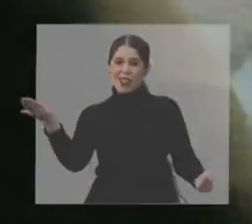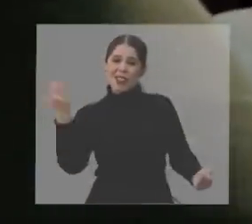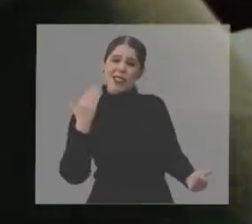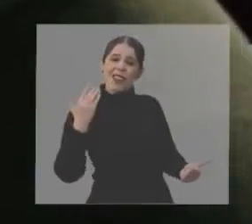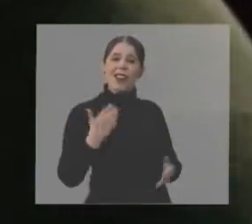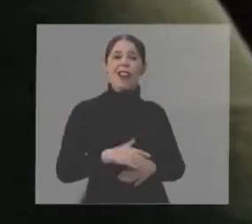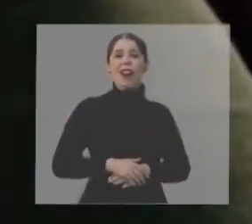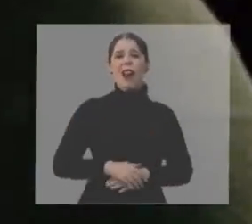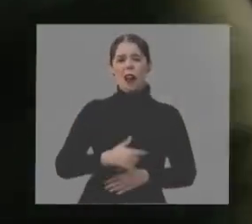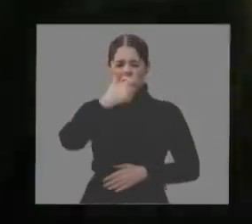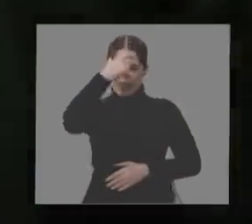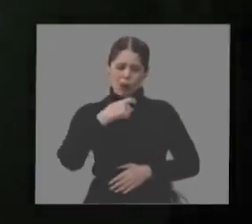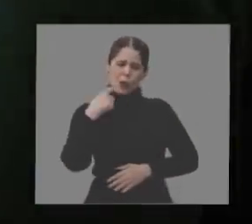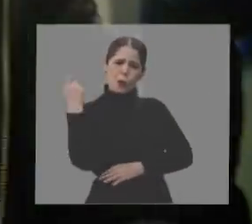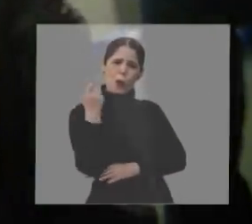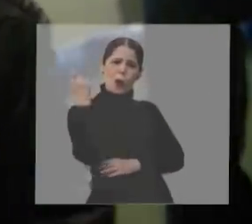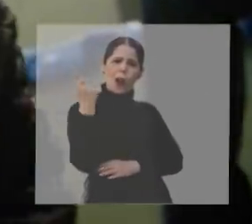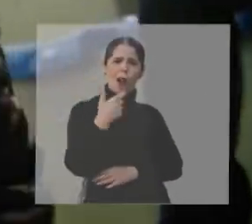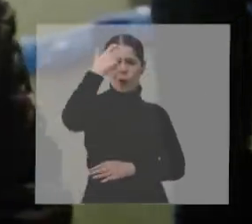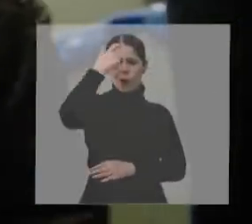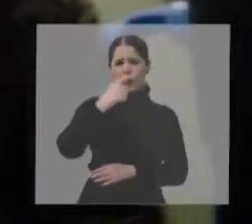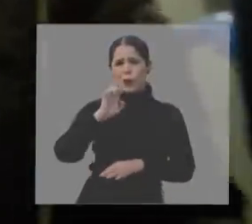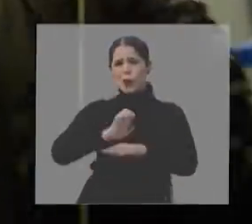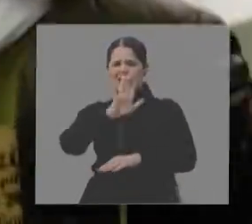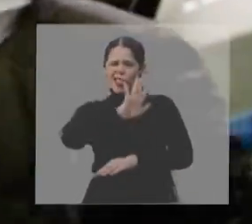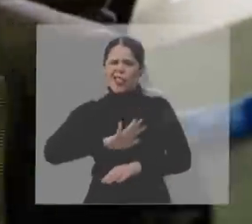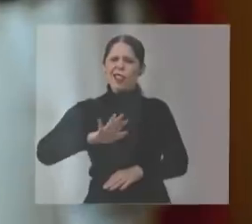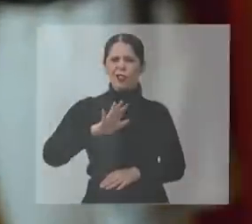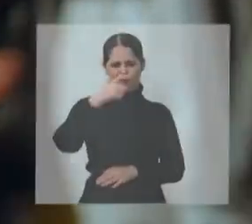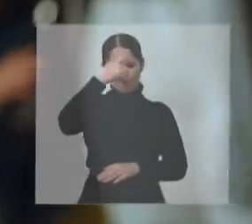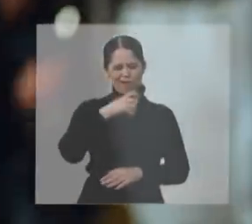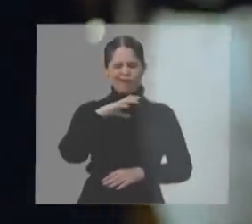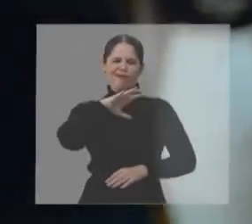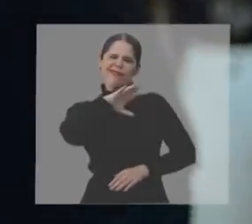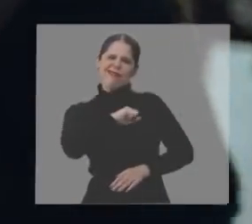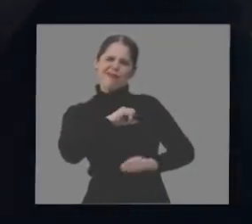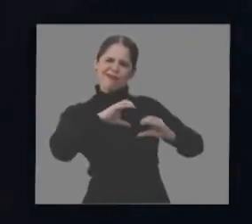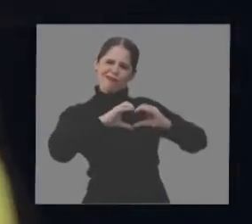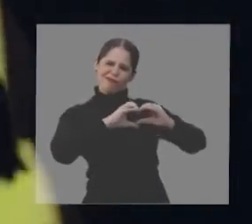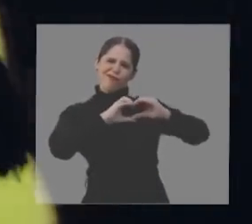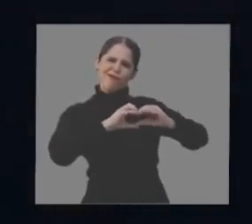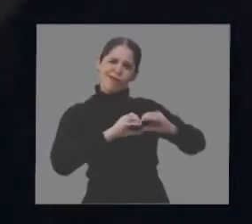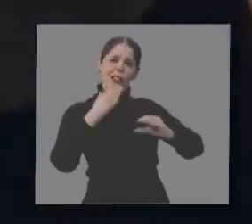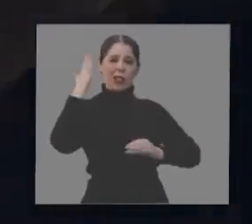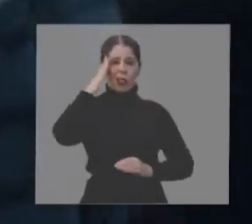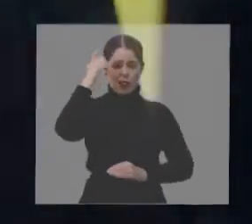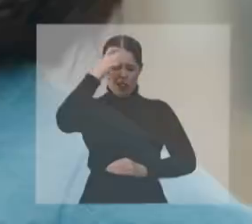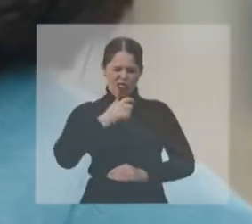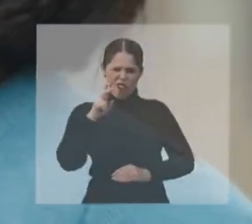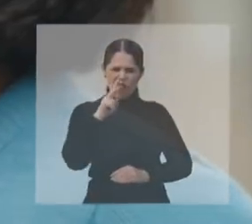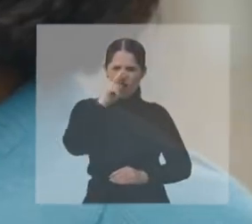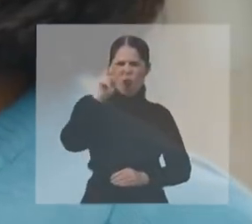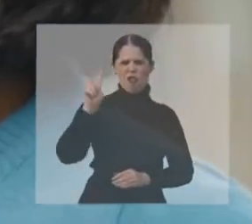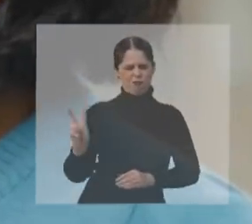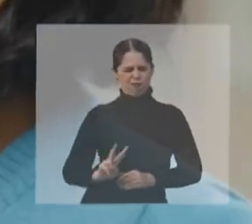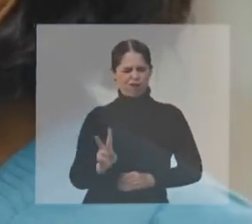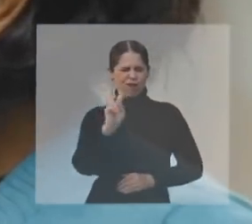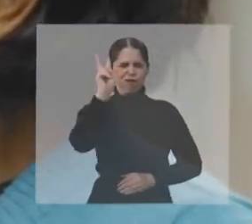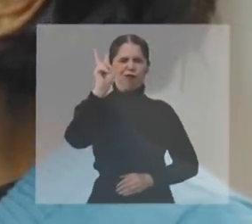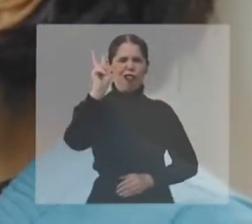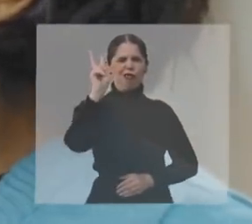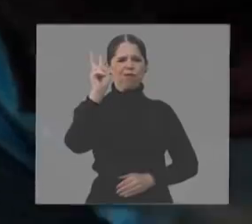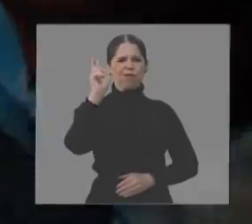vamos, eu sou da luz, sou do Rio Grande, sou o amor. Eu sei da minha força, eu sei do meu